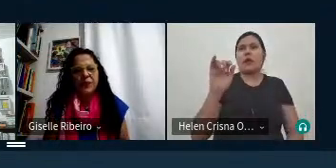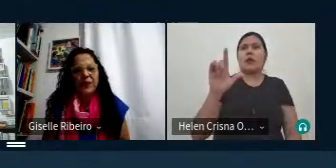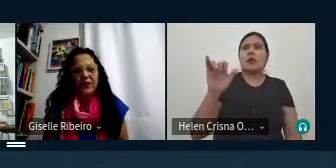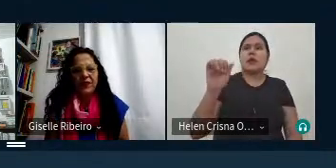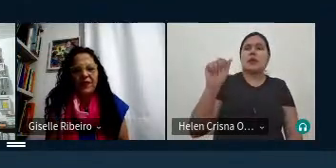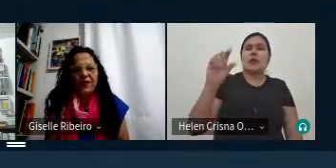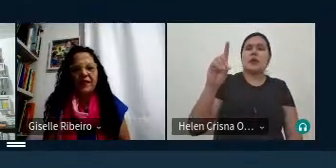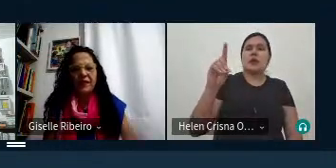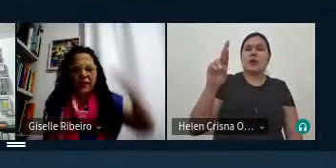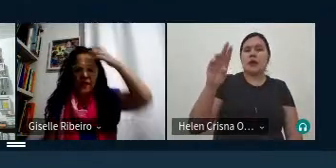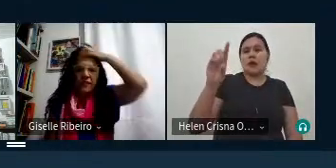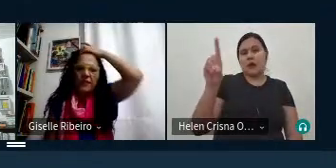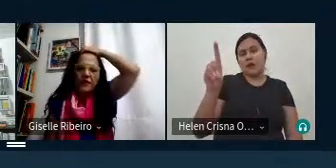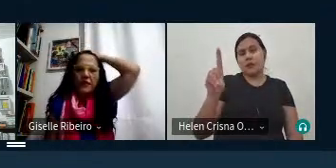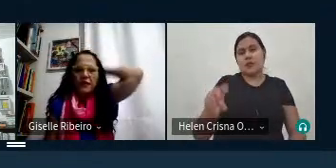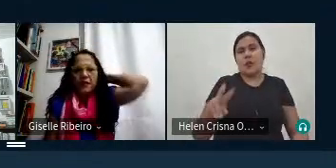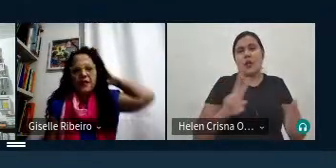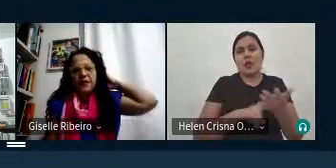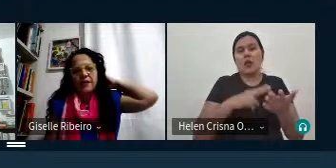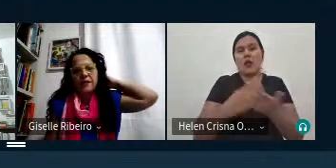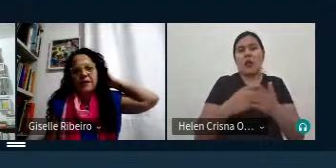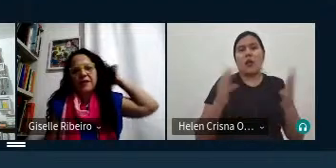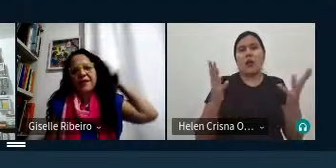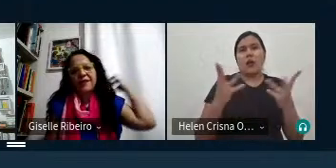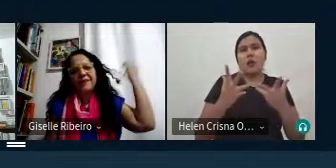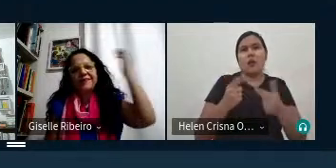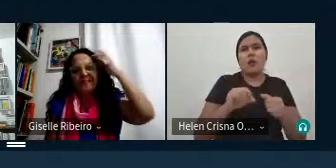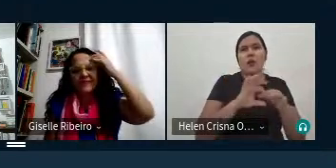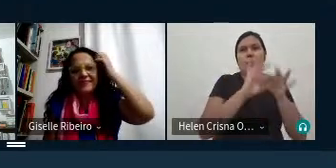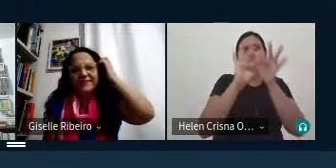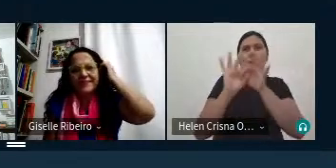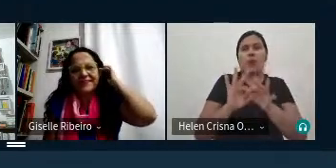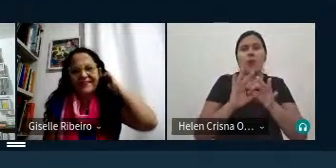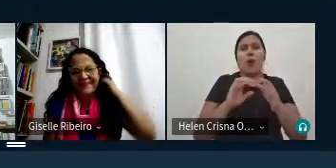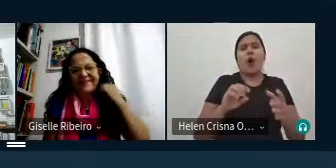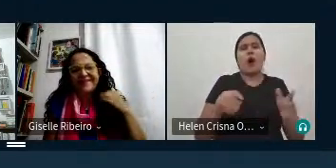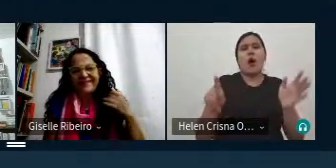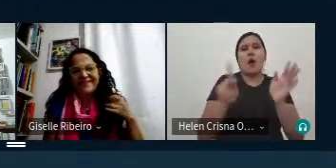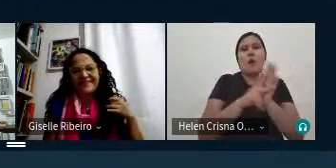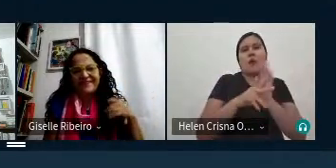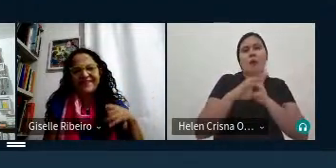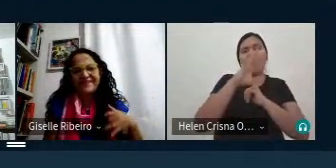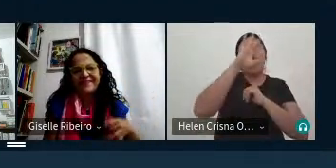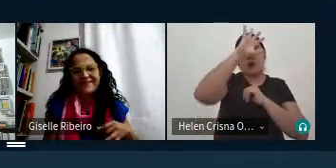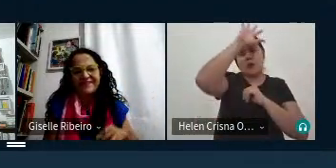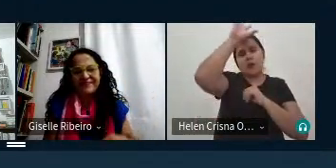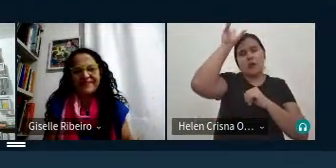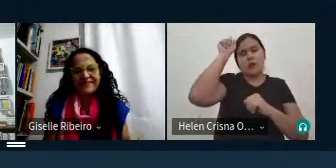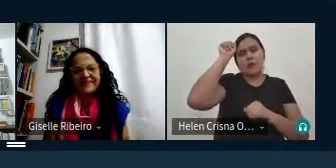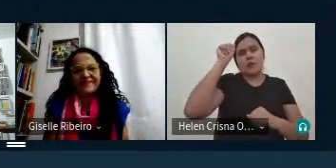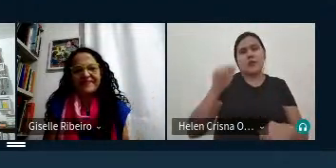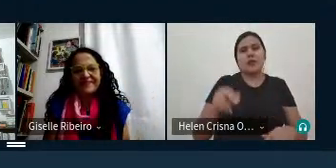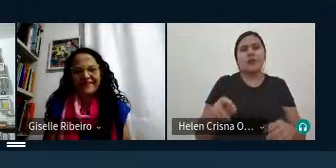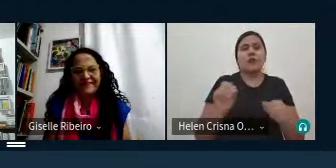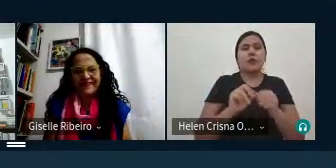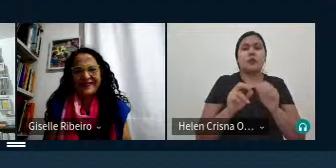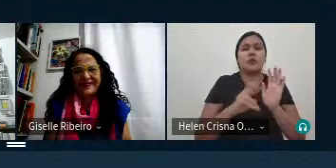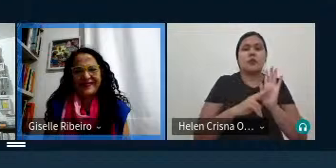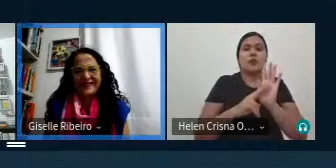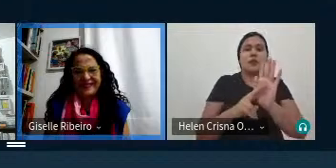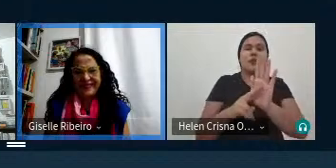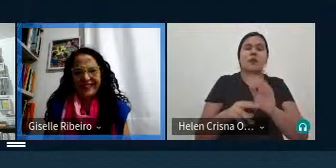comenta traduções maravilhosas contextualizadas para a Amazônia também fazendo referência ao teu trabalho